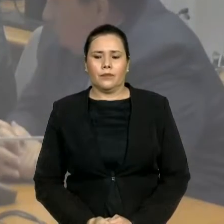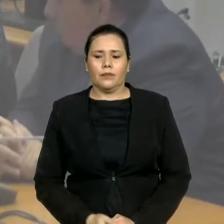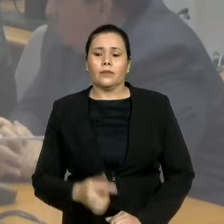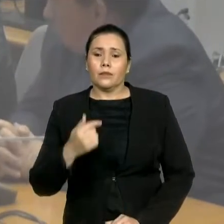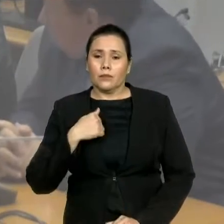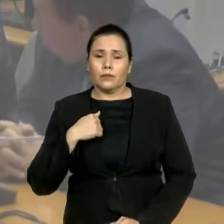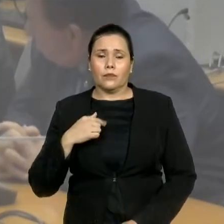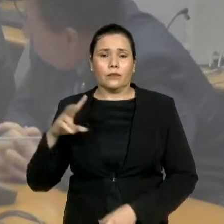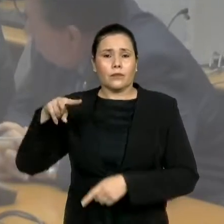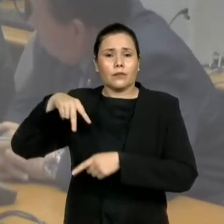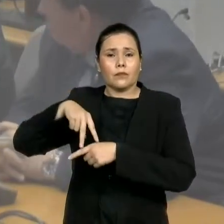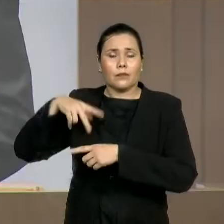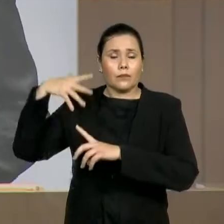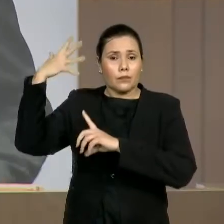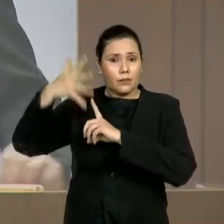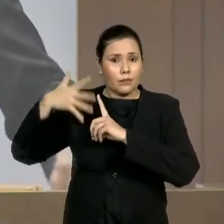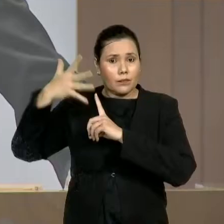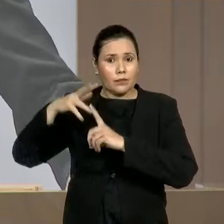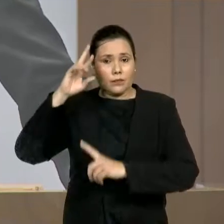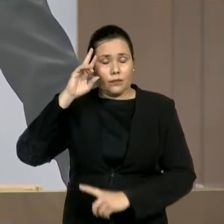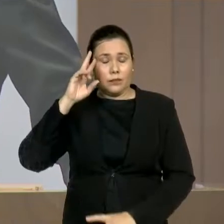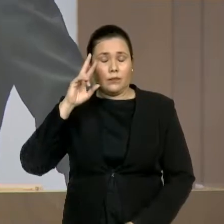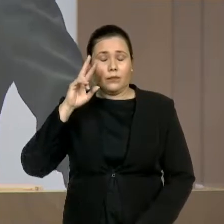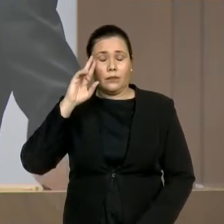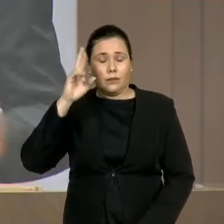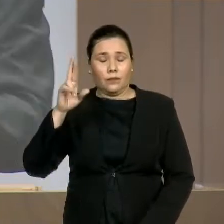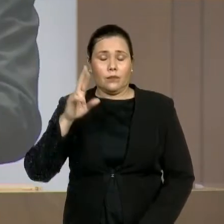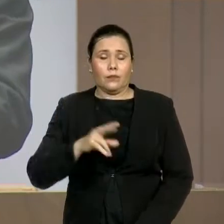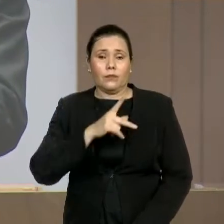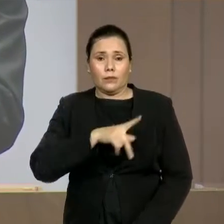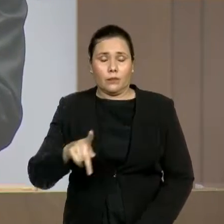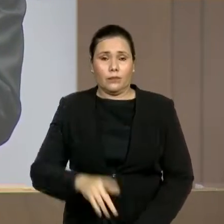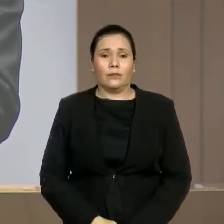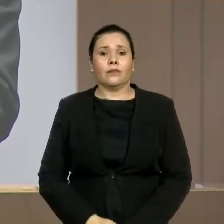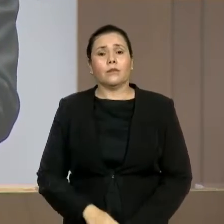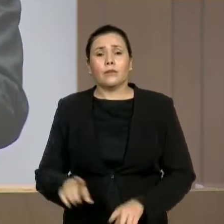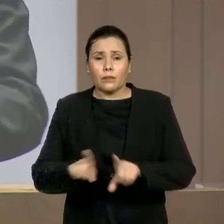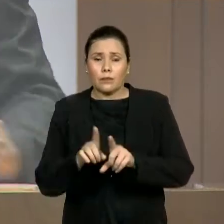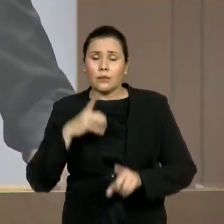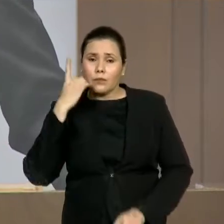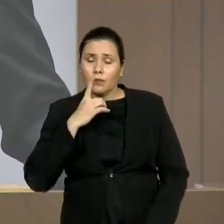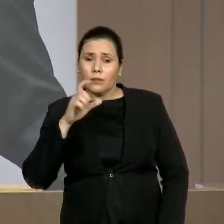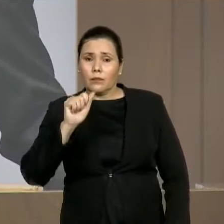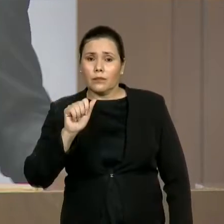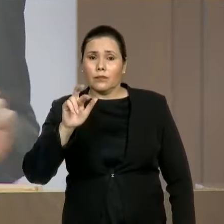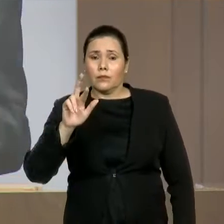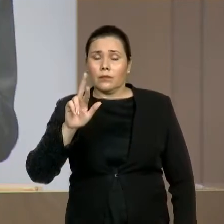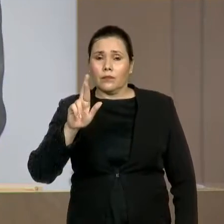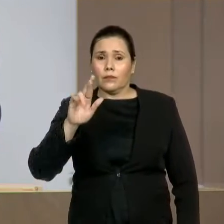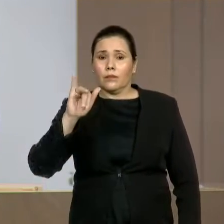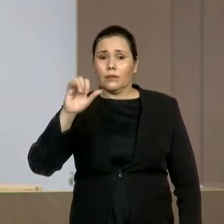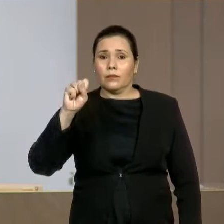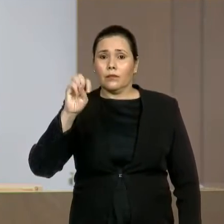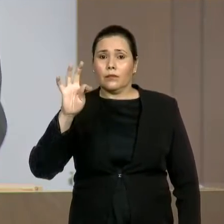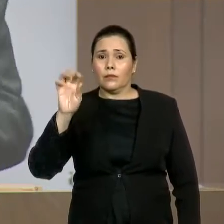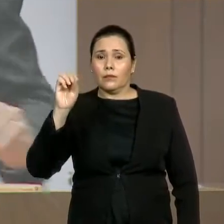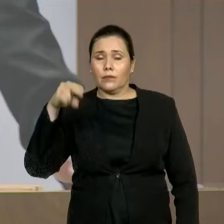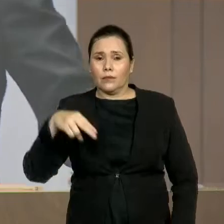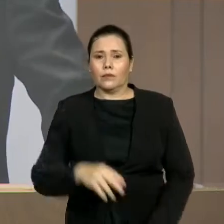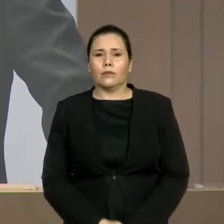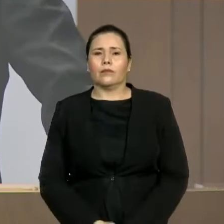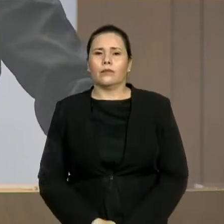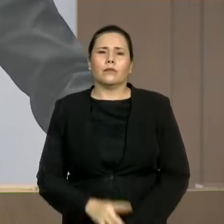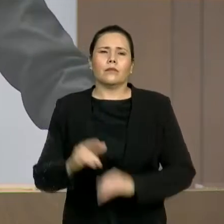tribuna, deputado Ariston, para falar de um tema que é